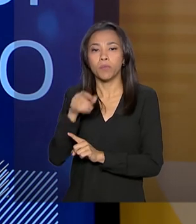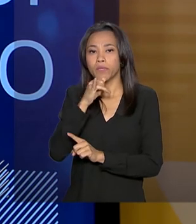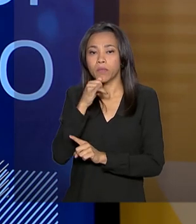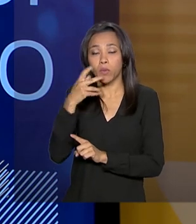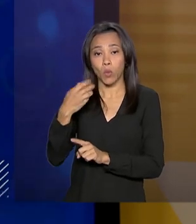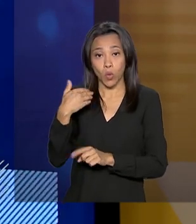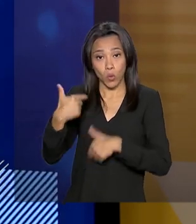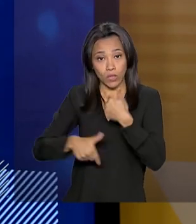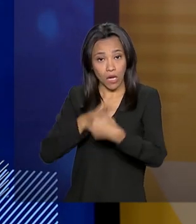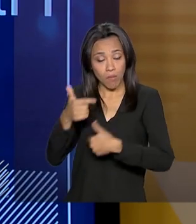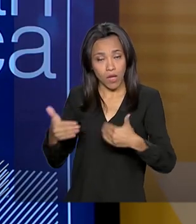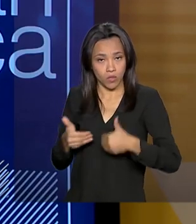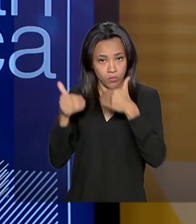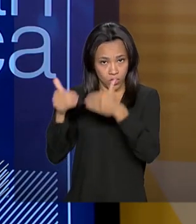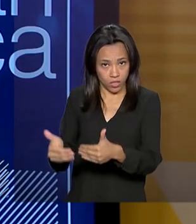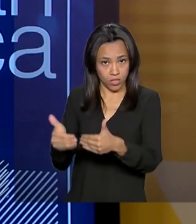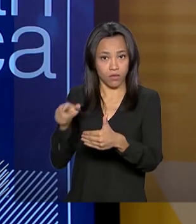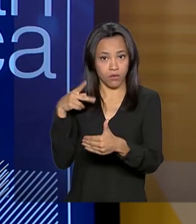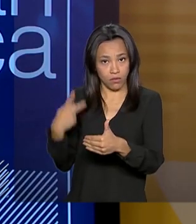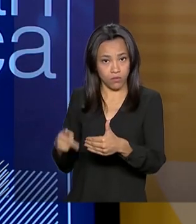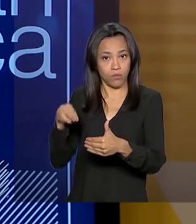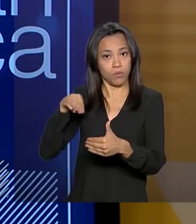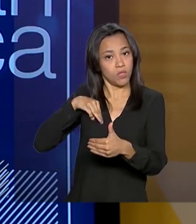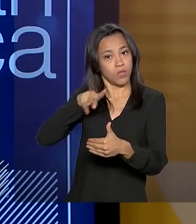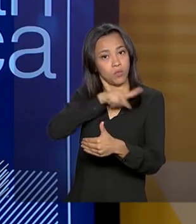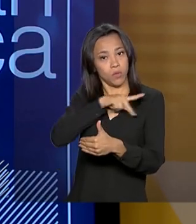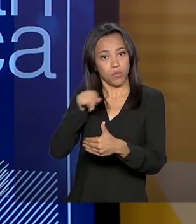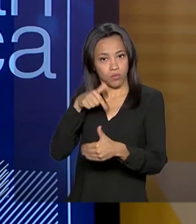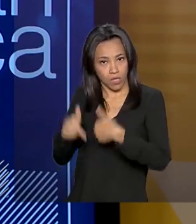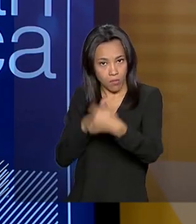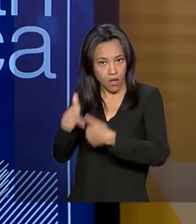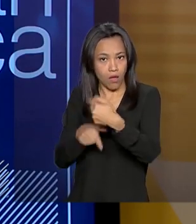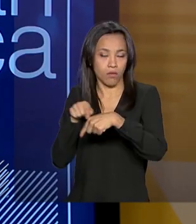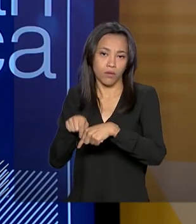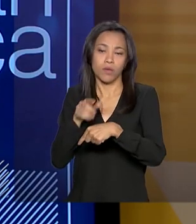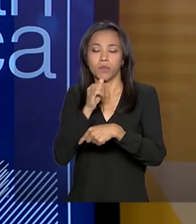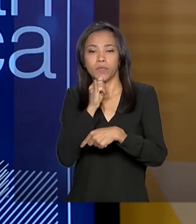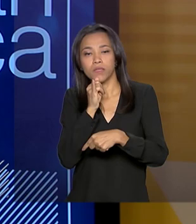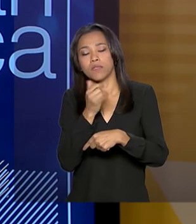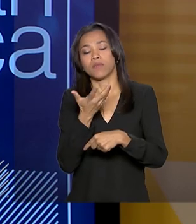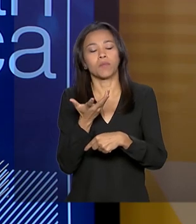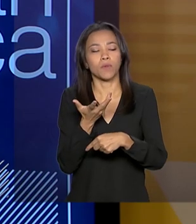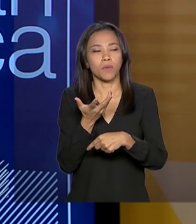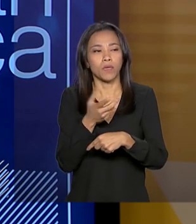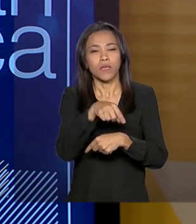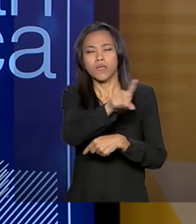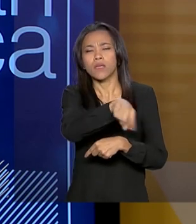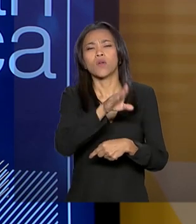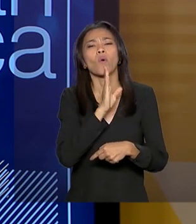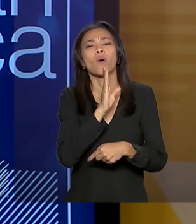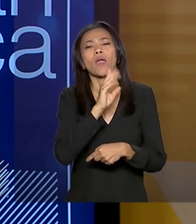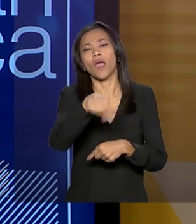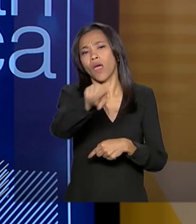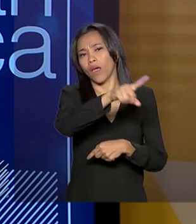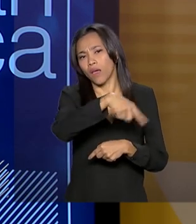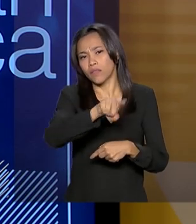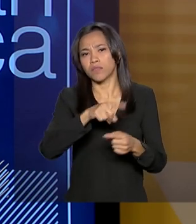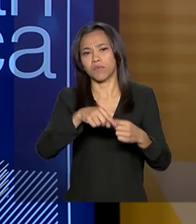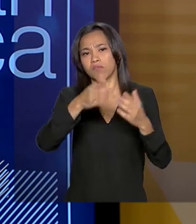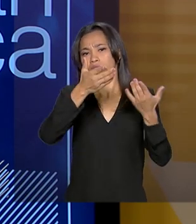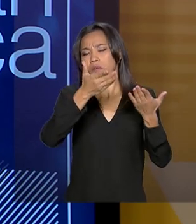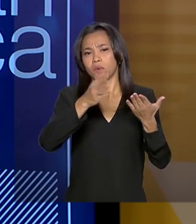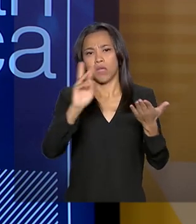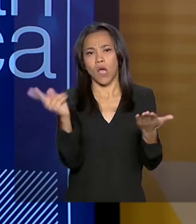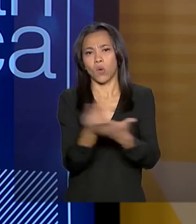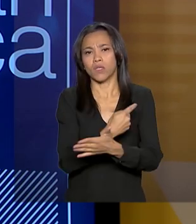Público Federal ingressam, aquelas ações civis públicas, como, vou um exemplo que a população conhece, como um desastre ambiental,